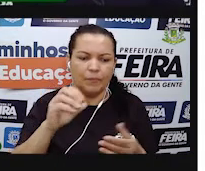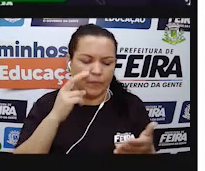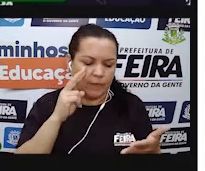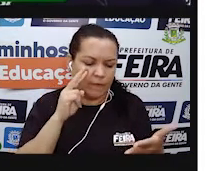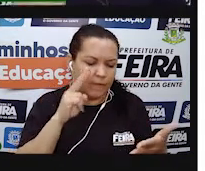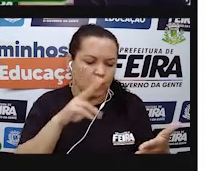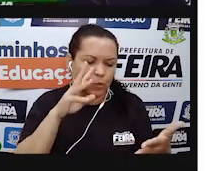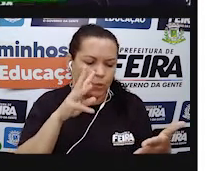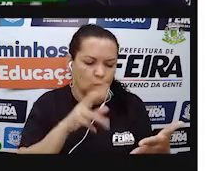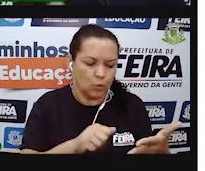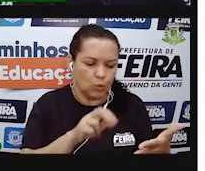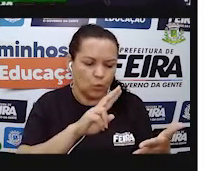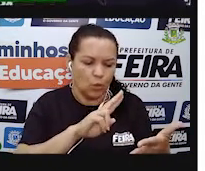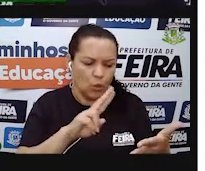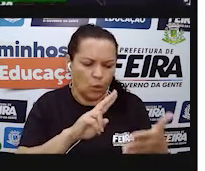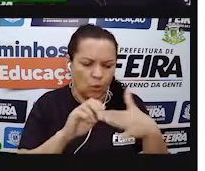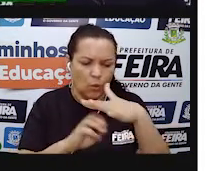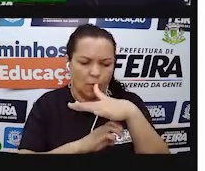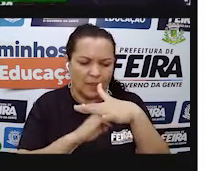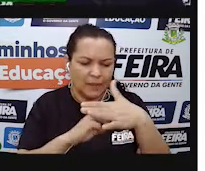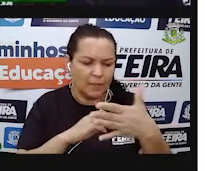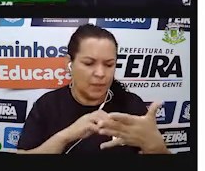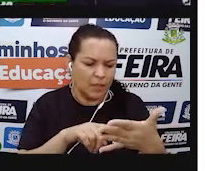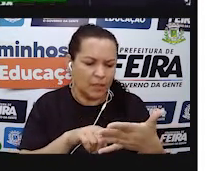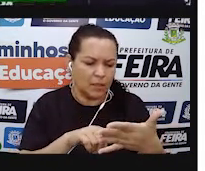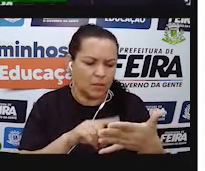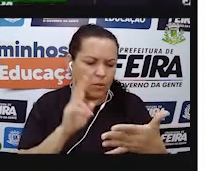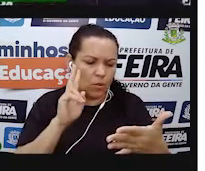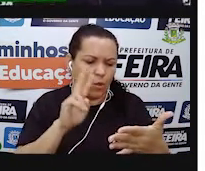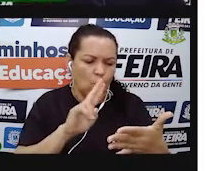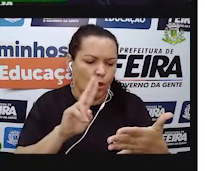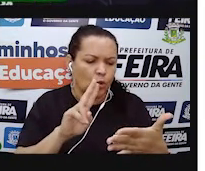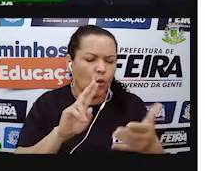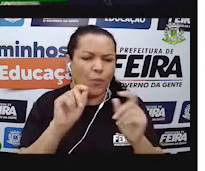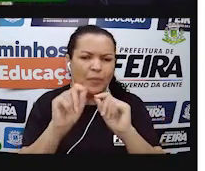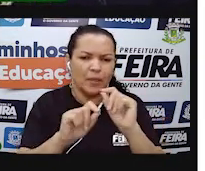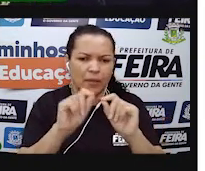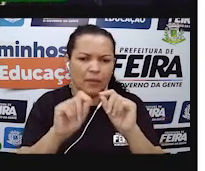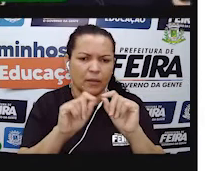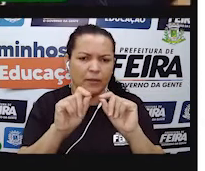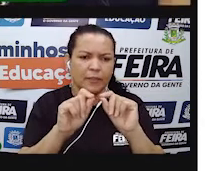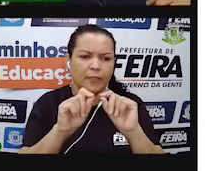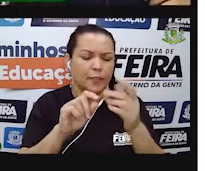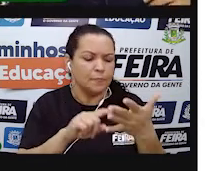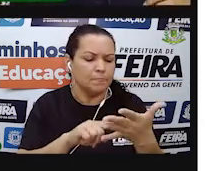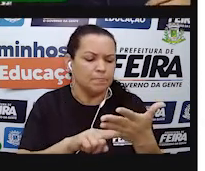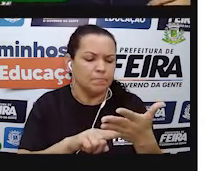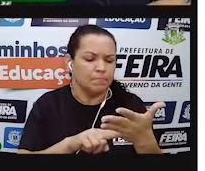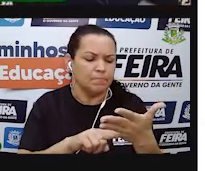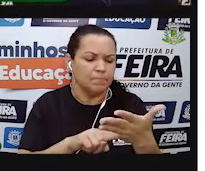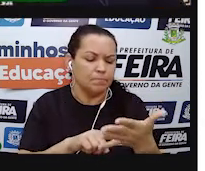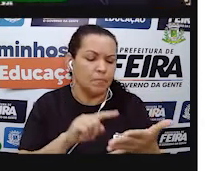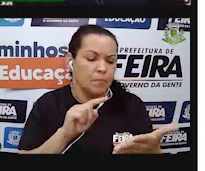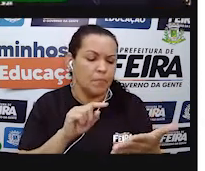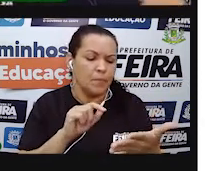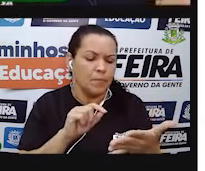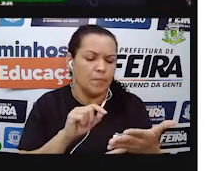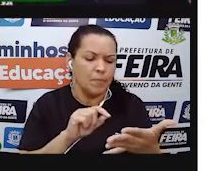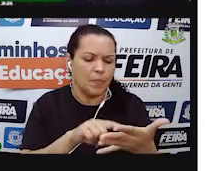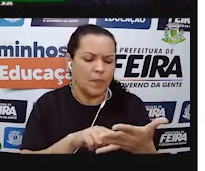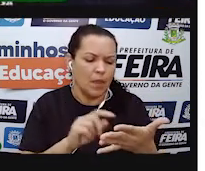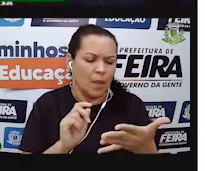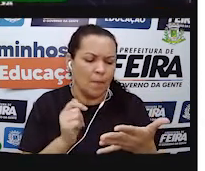aparecem nessa conta de luz. Olhe tudo. Olhe o nome da empresa, olhe o nome do proprietário,